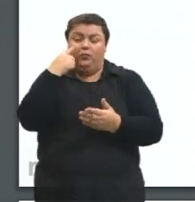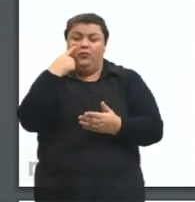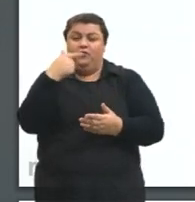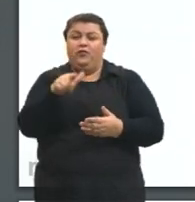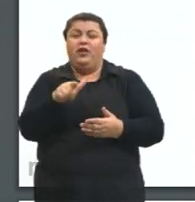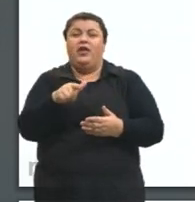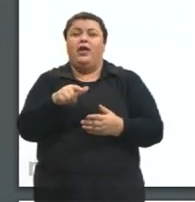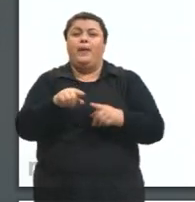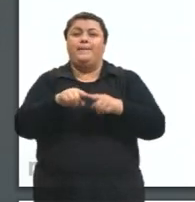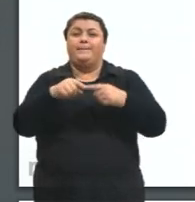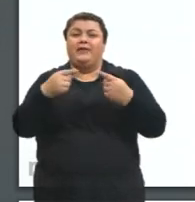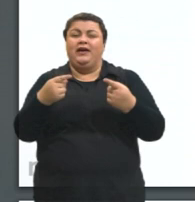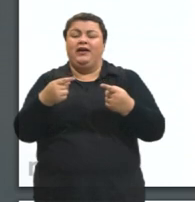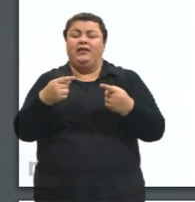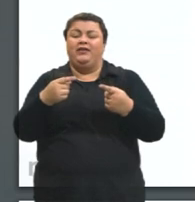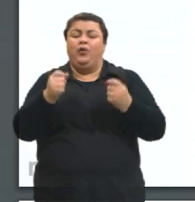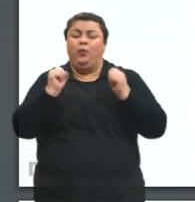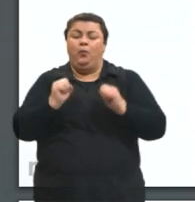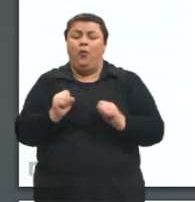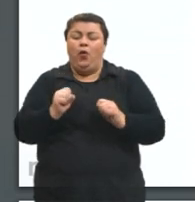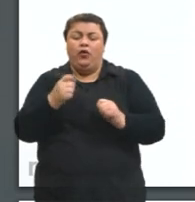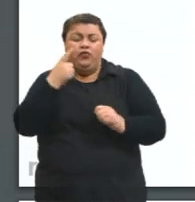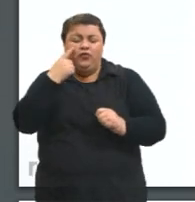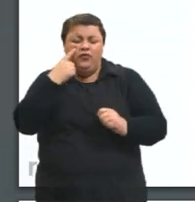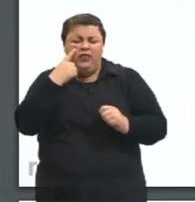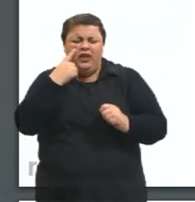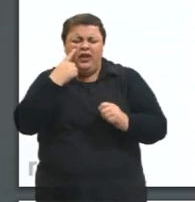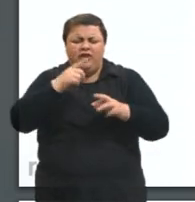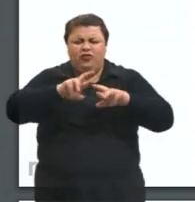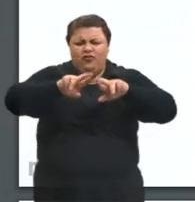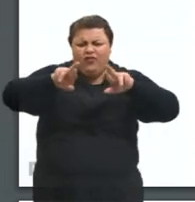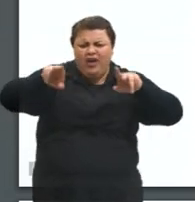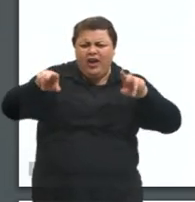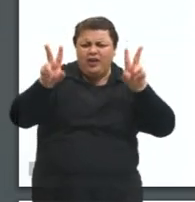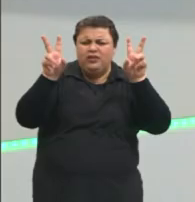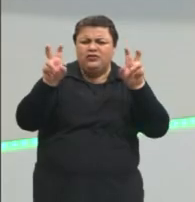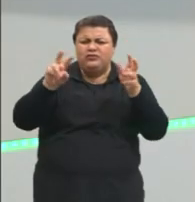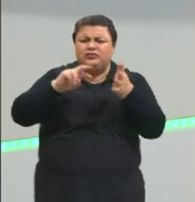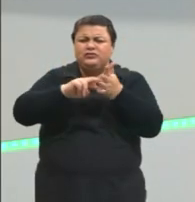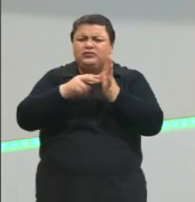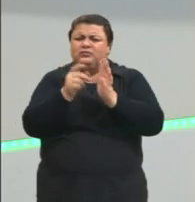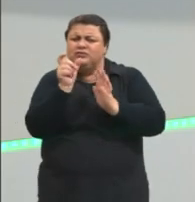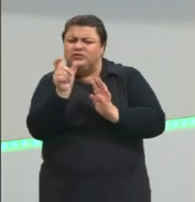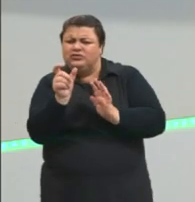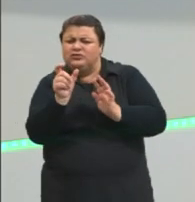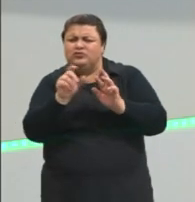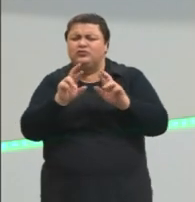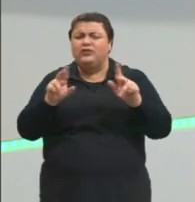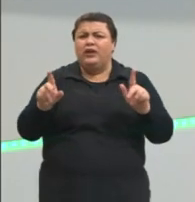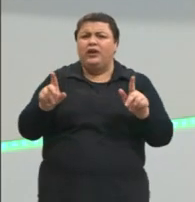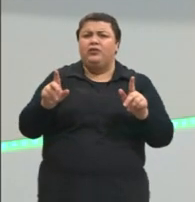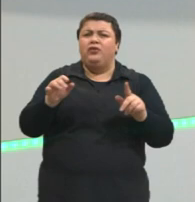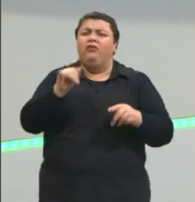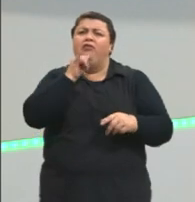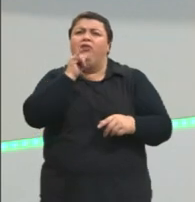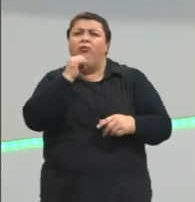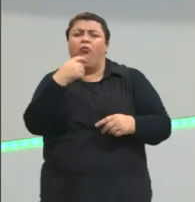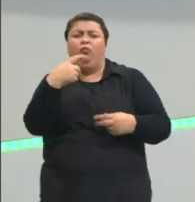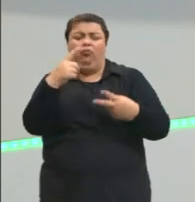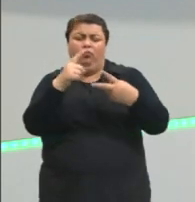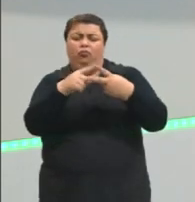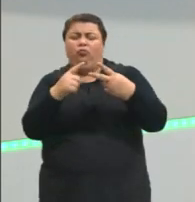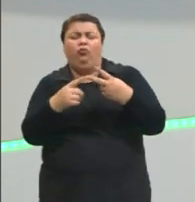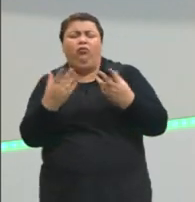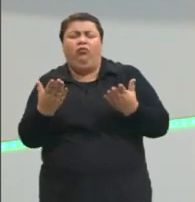vários campos de estudo, em vários termos diferentes. Só assim, trazendo dois termos para vocês,